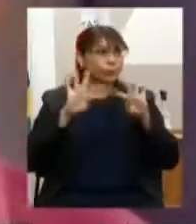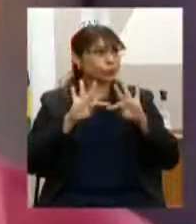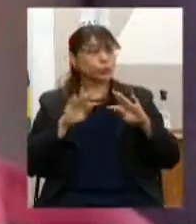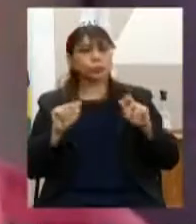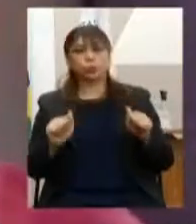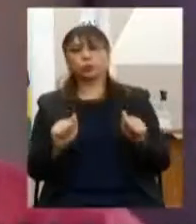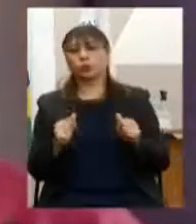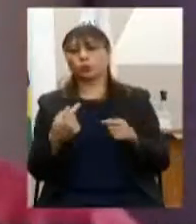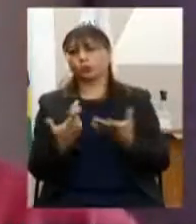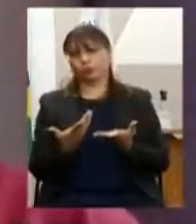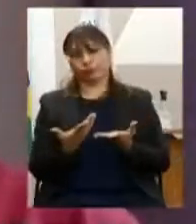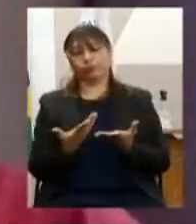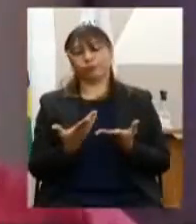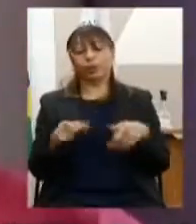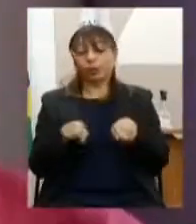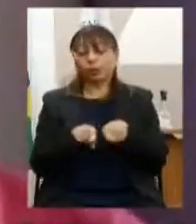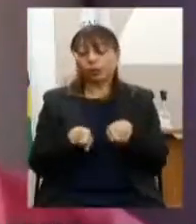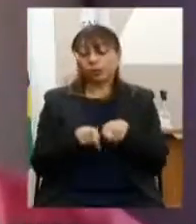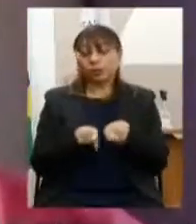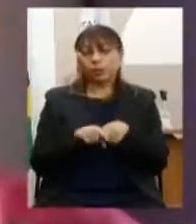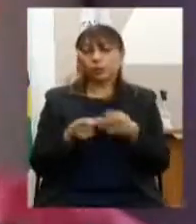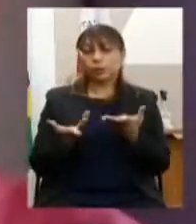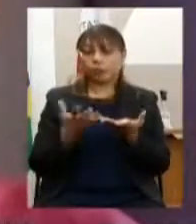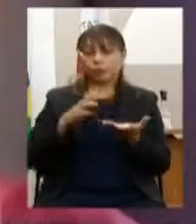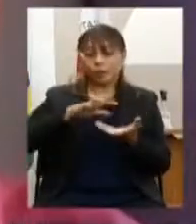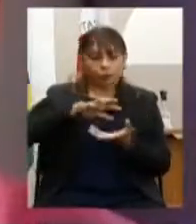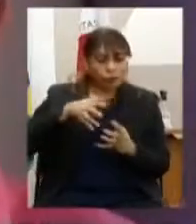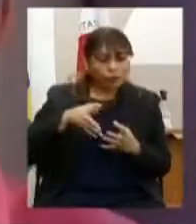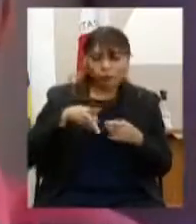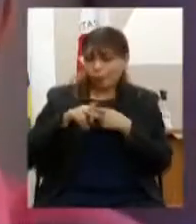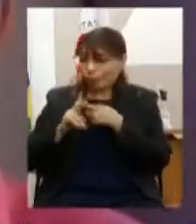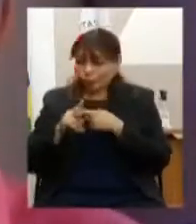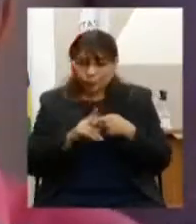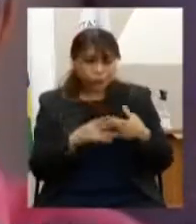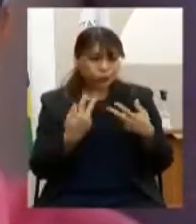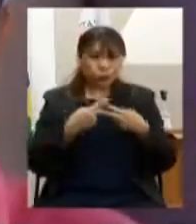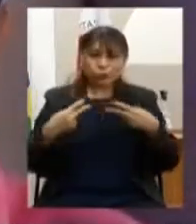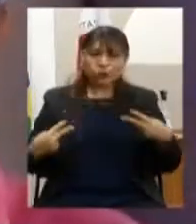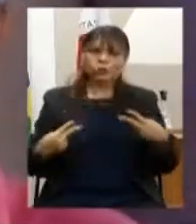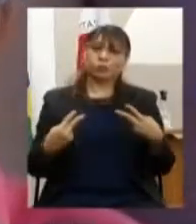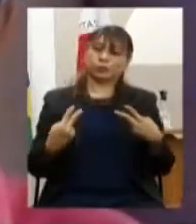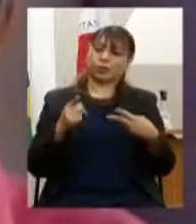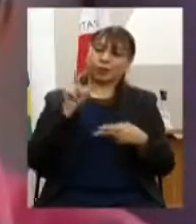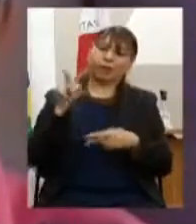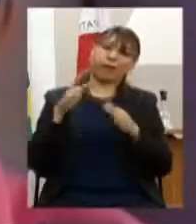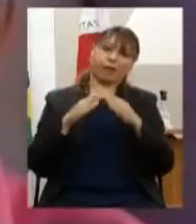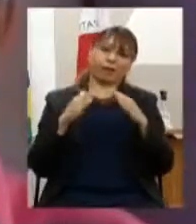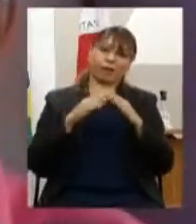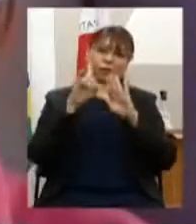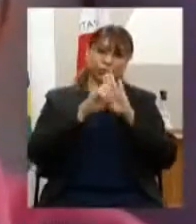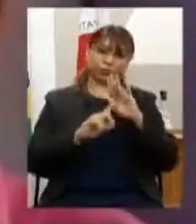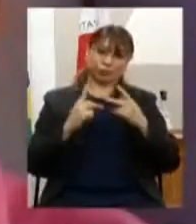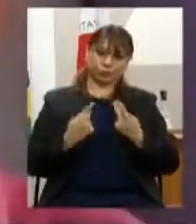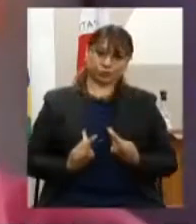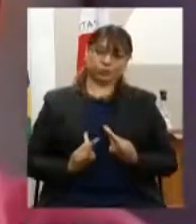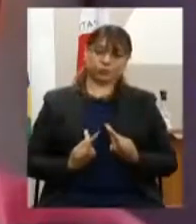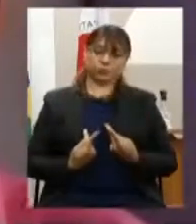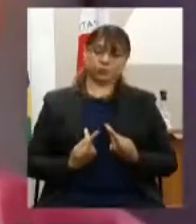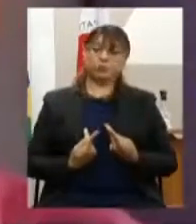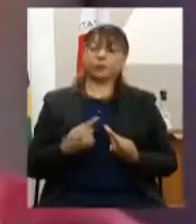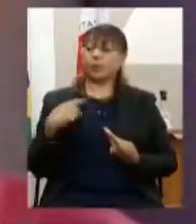também a questão da manutenção de toda a estrutura da Casa de Direitos Humanos. A gente pede